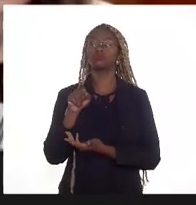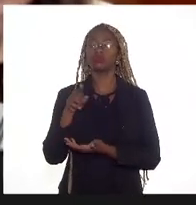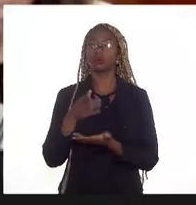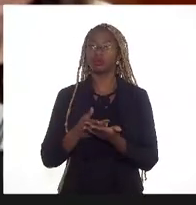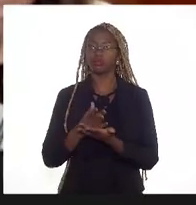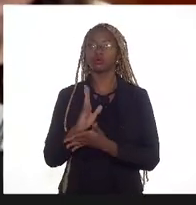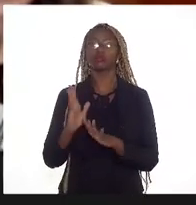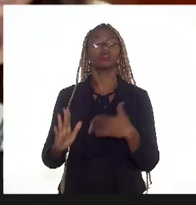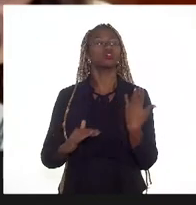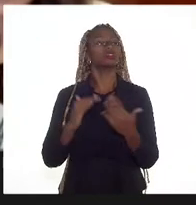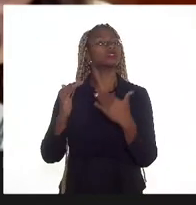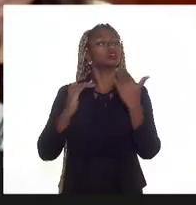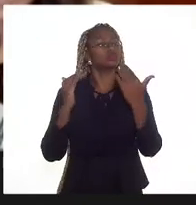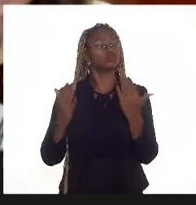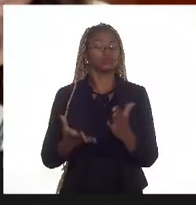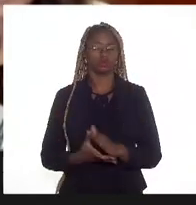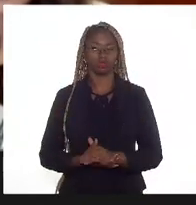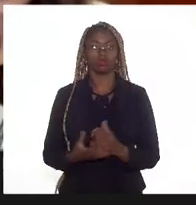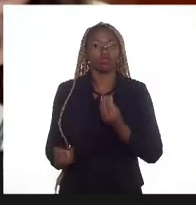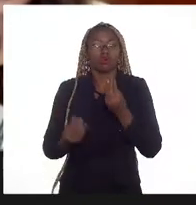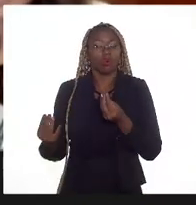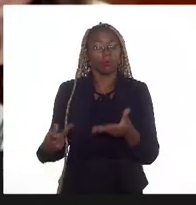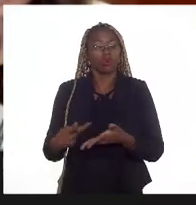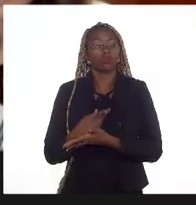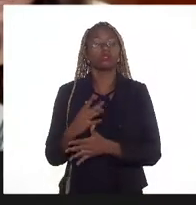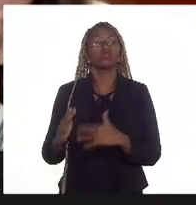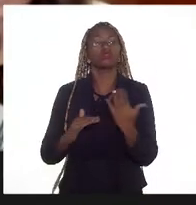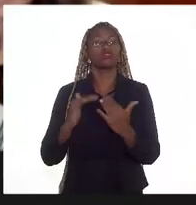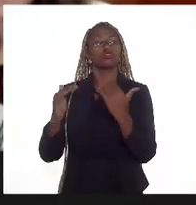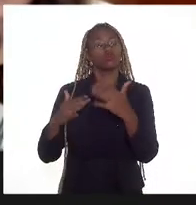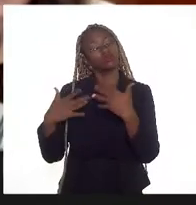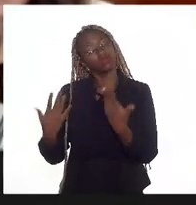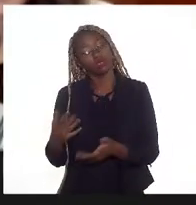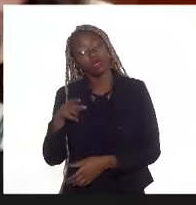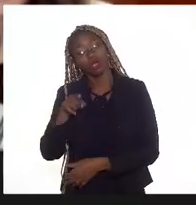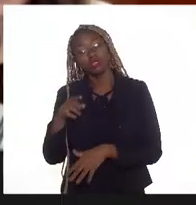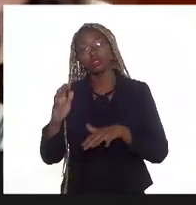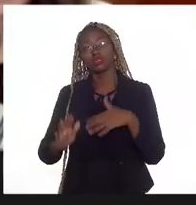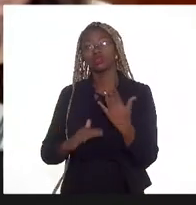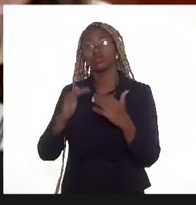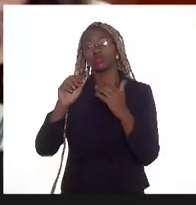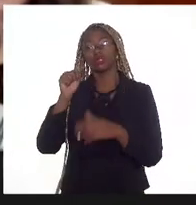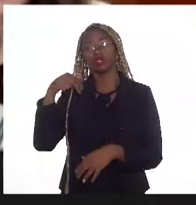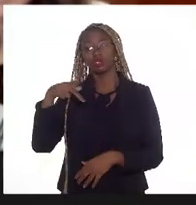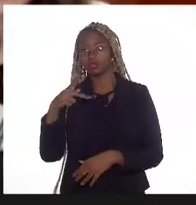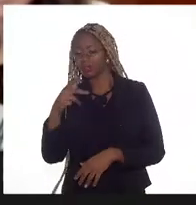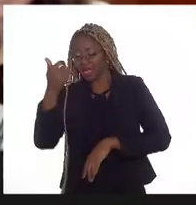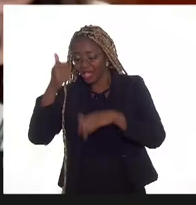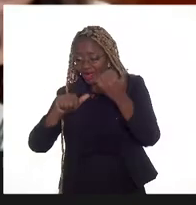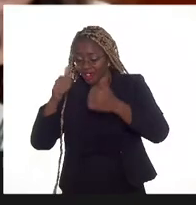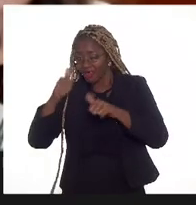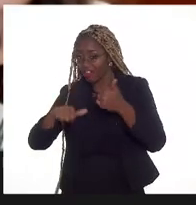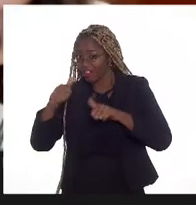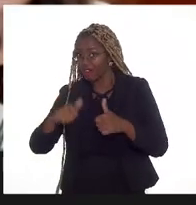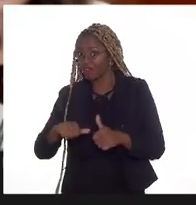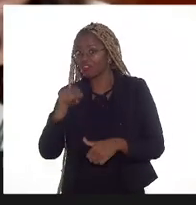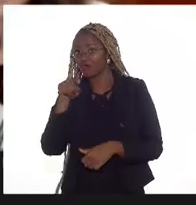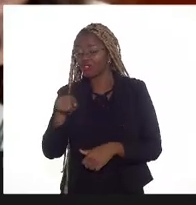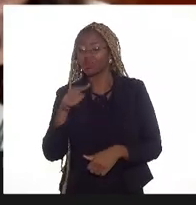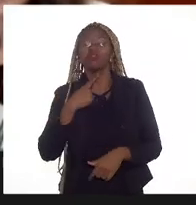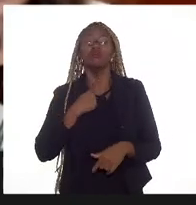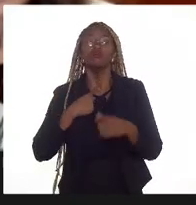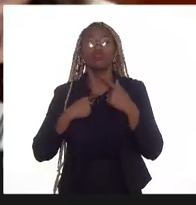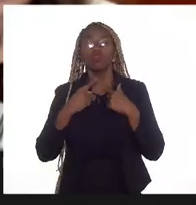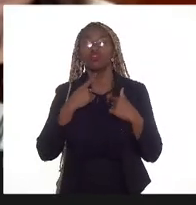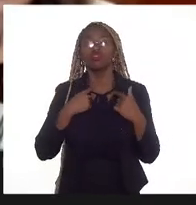desse desenvolvimento. como se fará o desenvolvimento. Então, é no âmbito do plano de desenvolvimento que a ANP avalia a intenção do